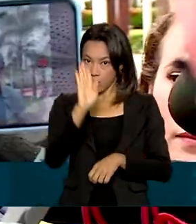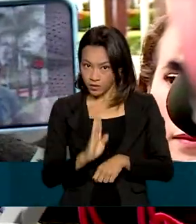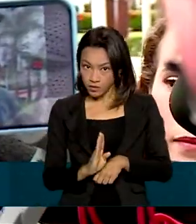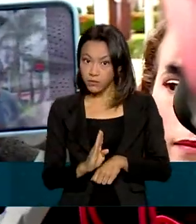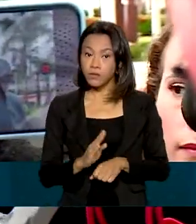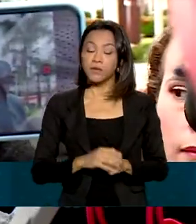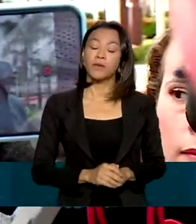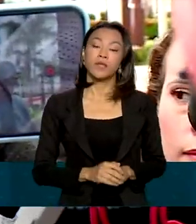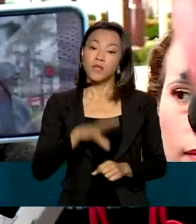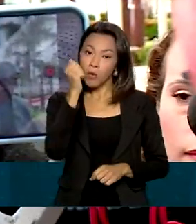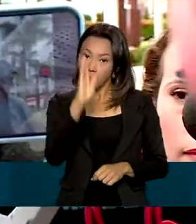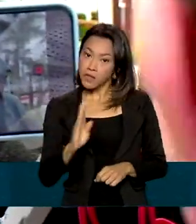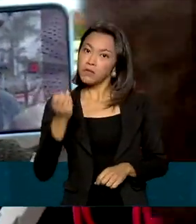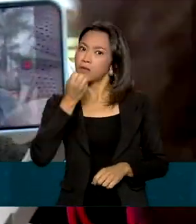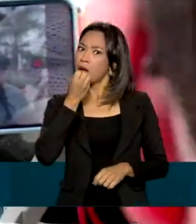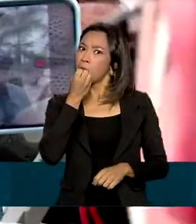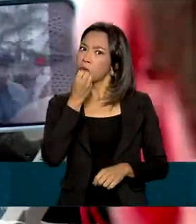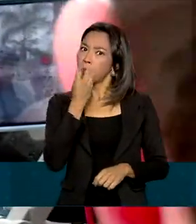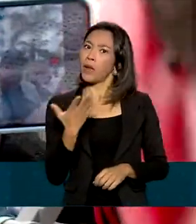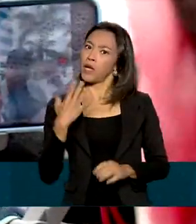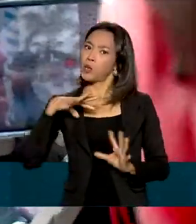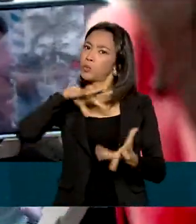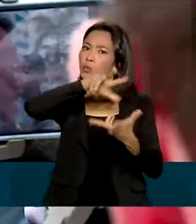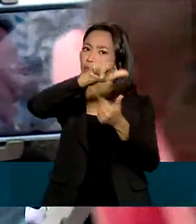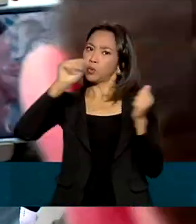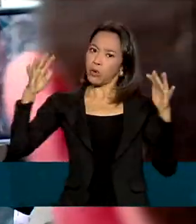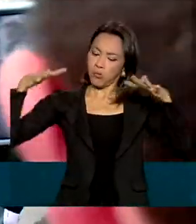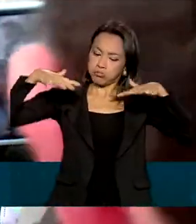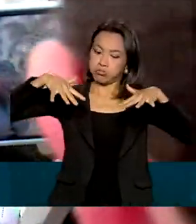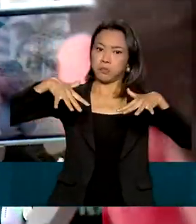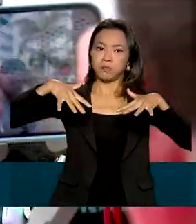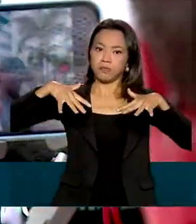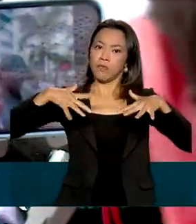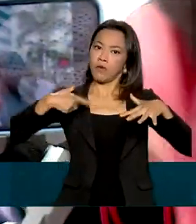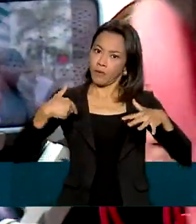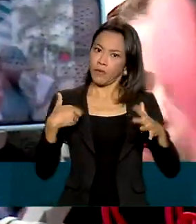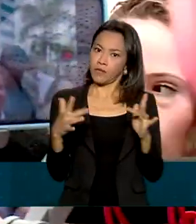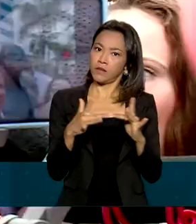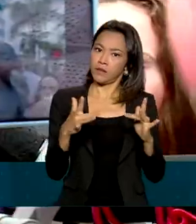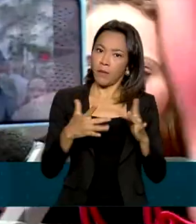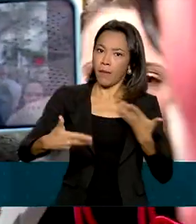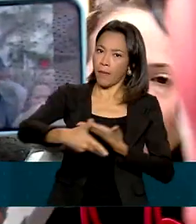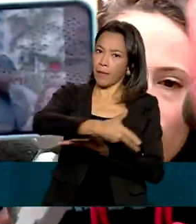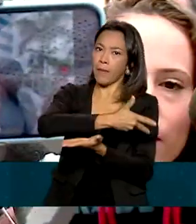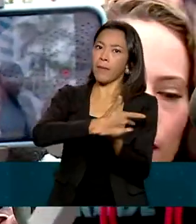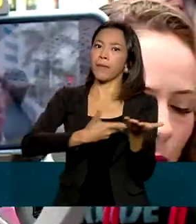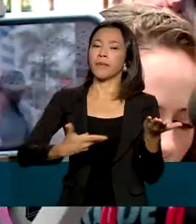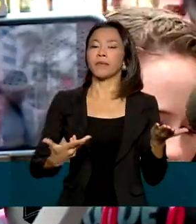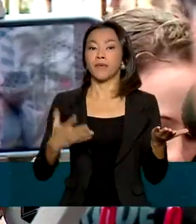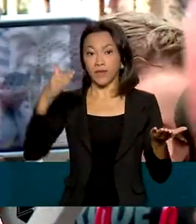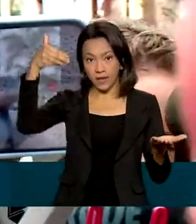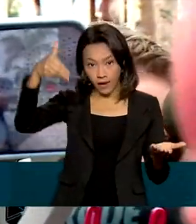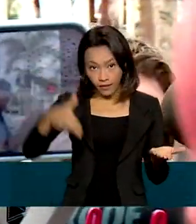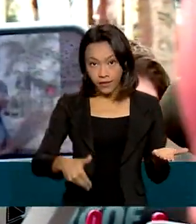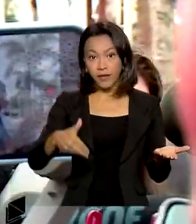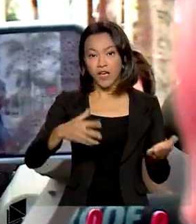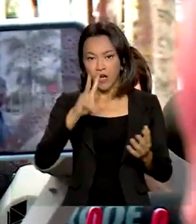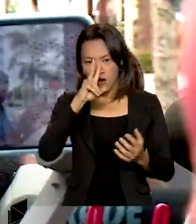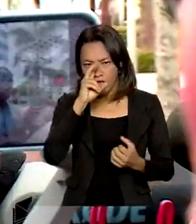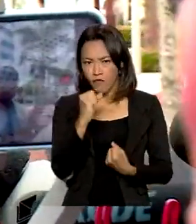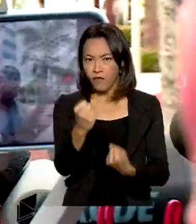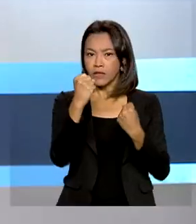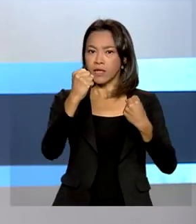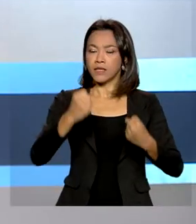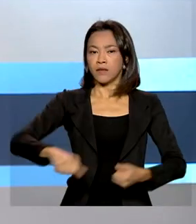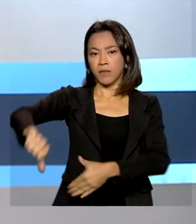E o Brasil está bem no mundo todo com esse relacionamento. E aqui, o fortalecimento da América do Sul é muito